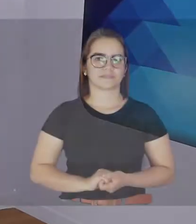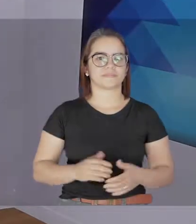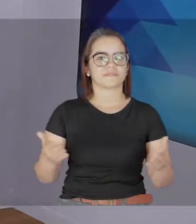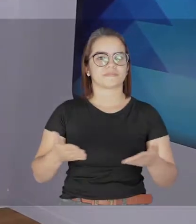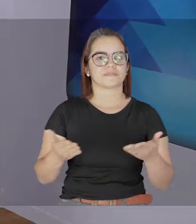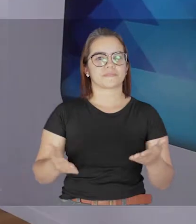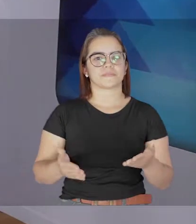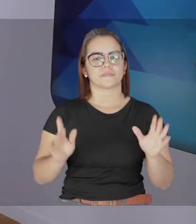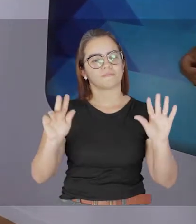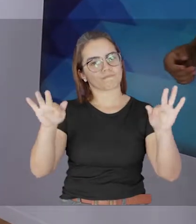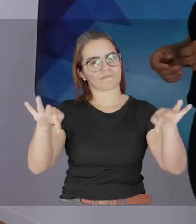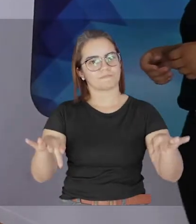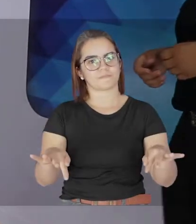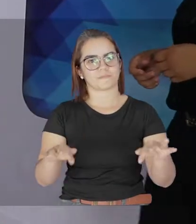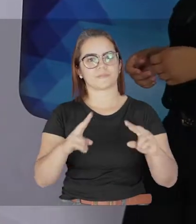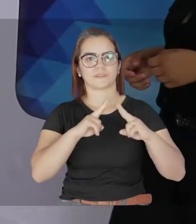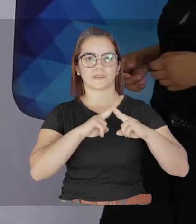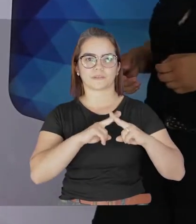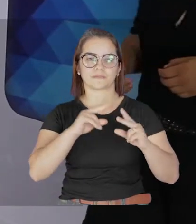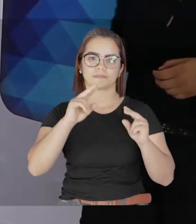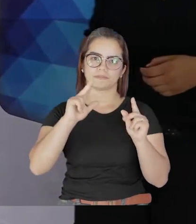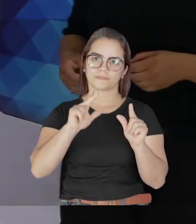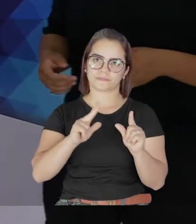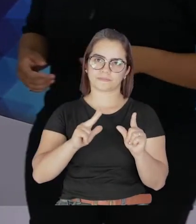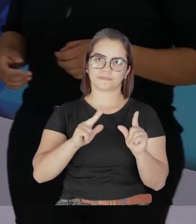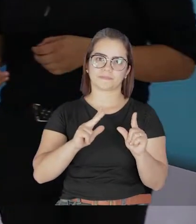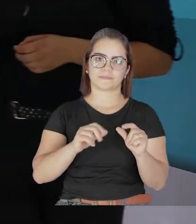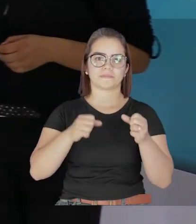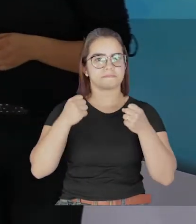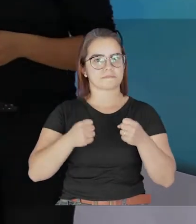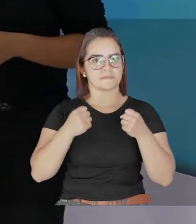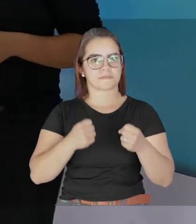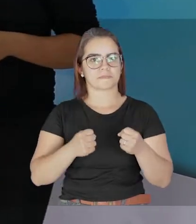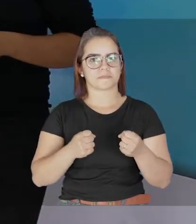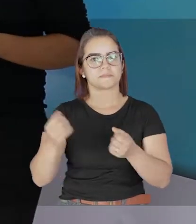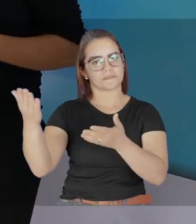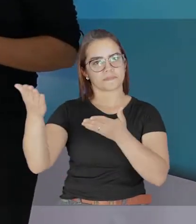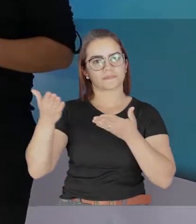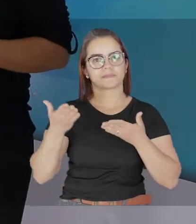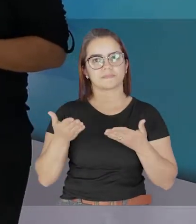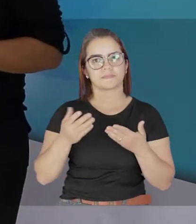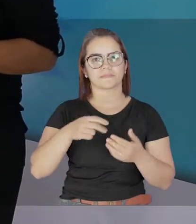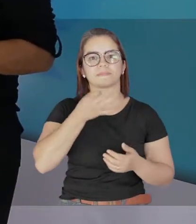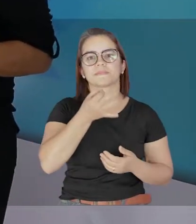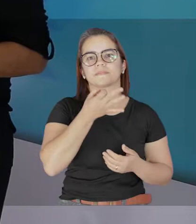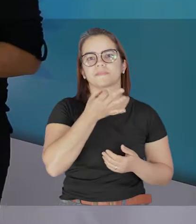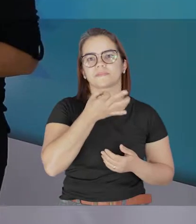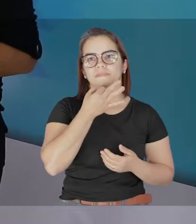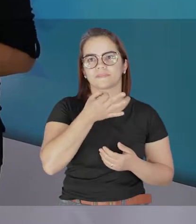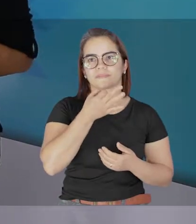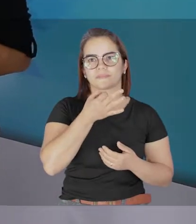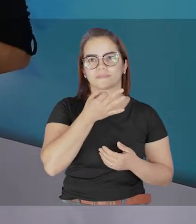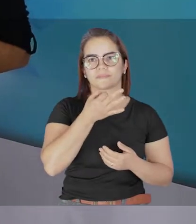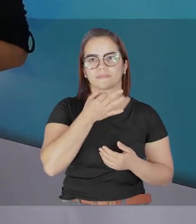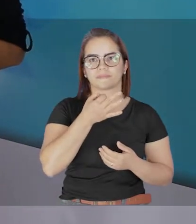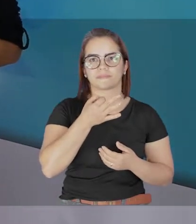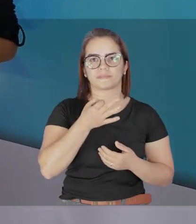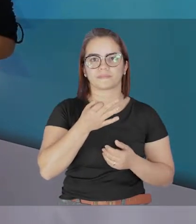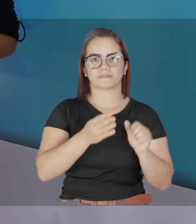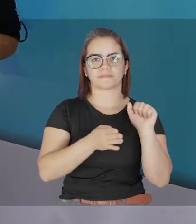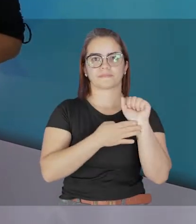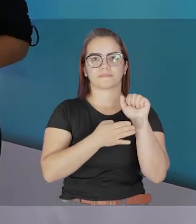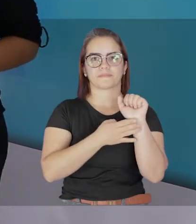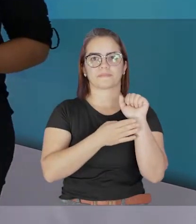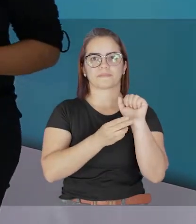E essa foi mais uma edição do Unir Notícias. Você pode participar do nosso programa enviando sugestões ou comentários através do nosso e-mail